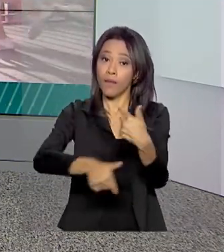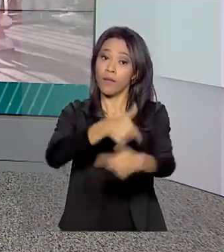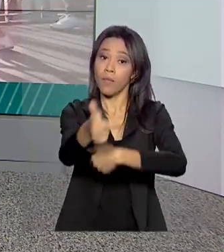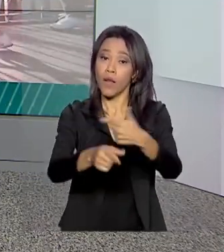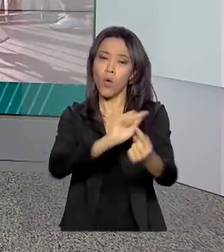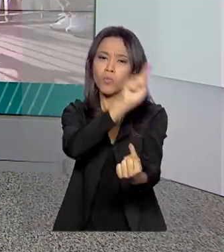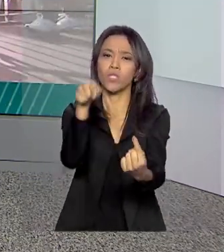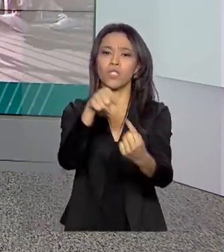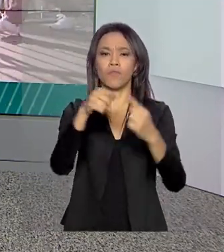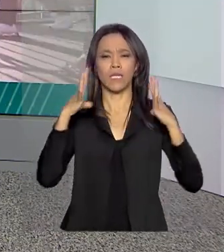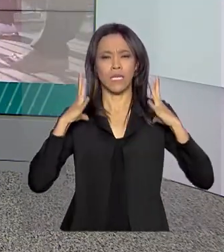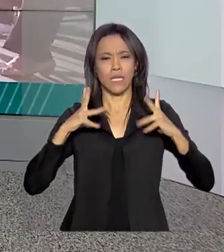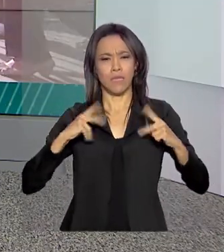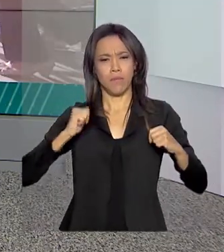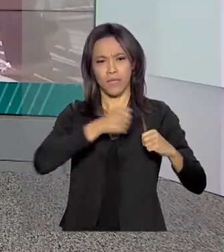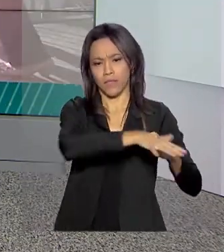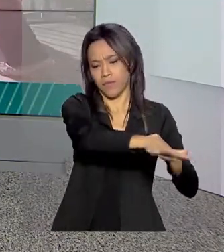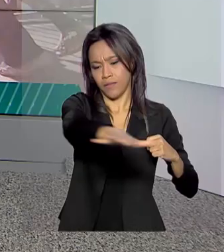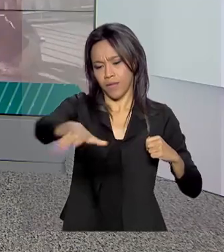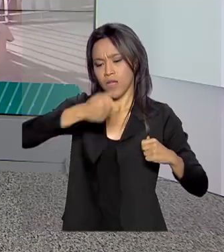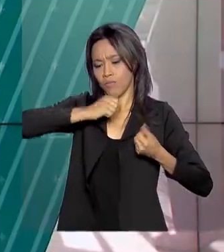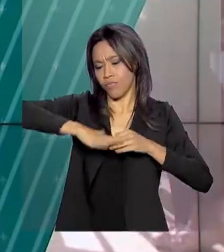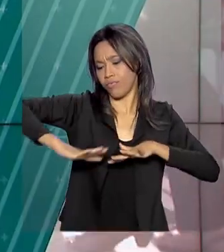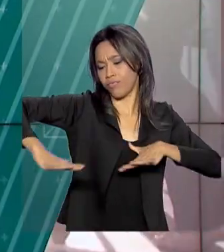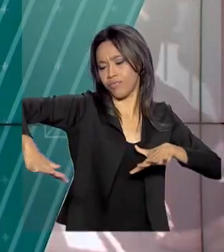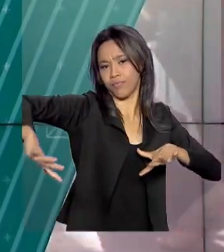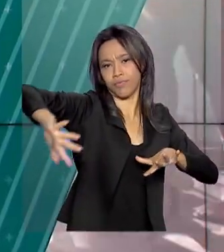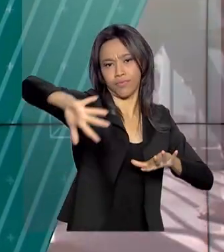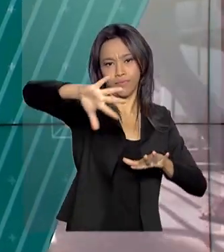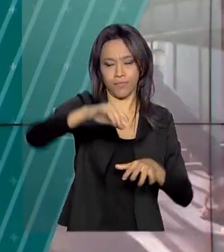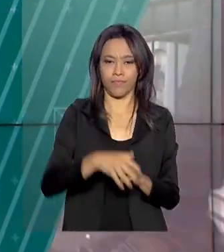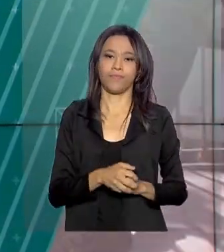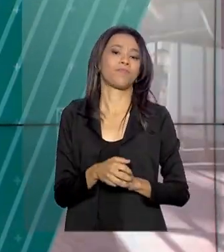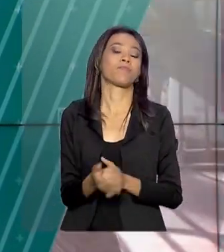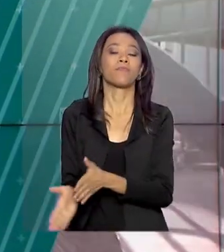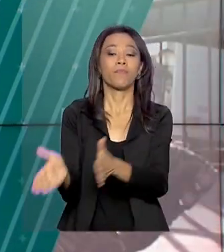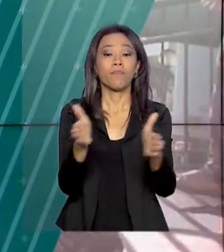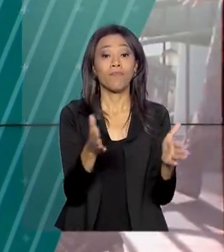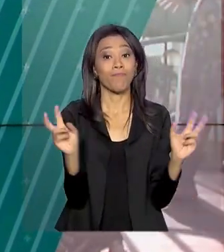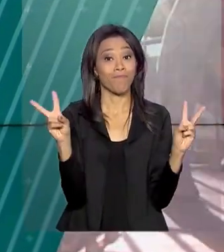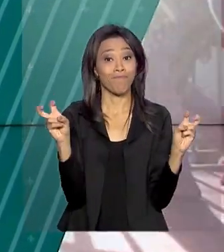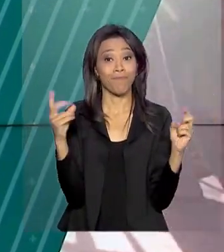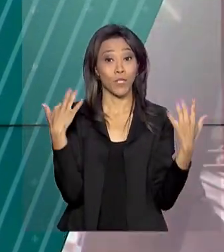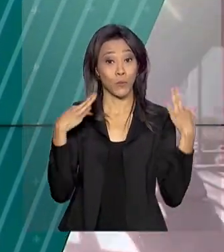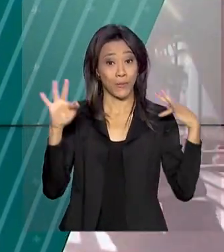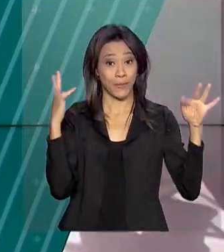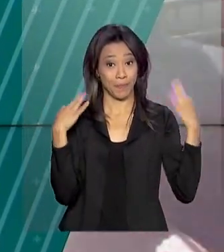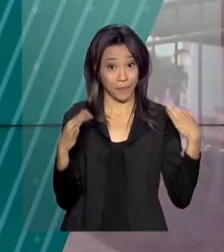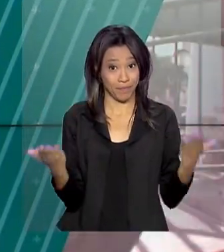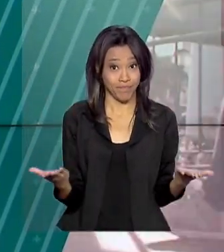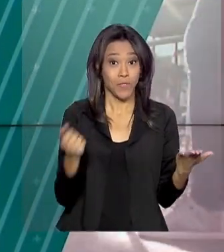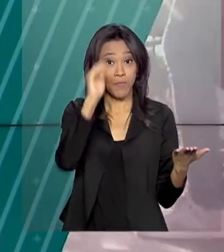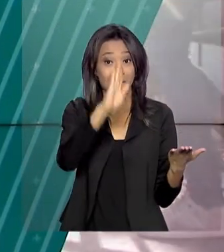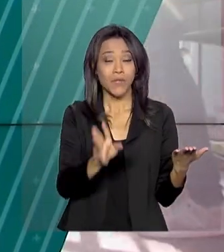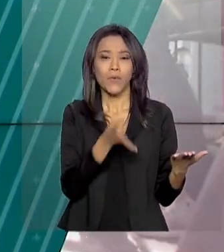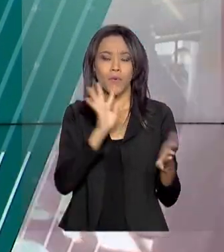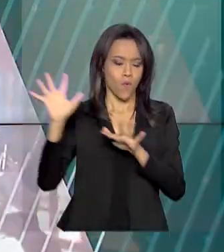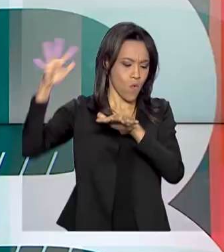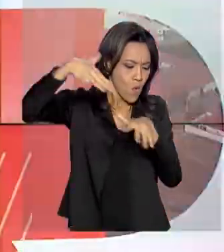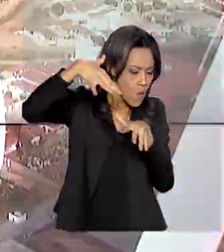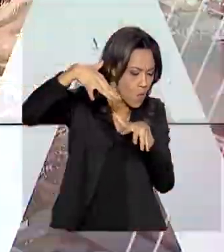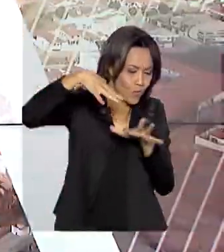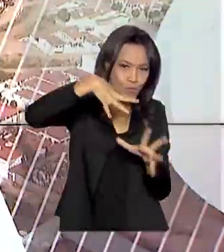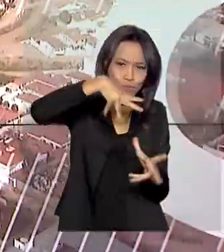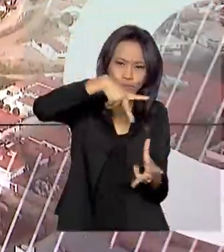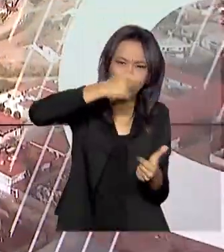limpeza de manguezais e arrecifes. Vamos falar agora de turismo. O Brasil é conhecido no mundo inteiro por suas